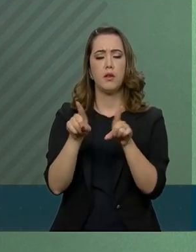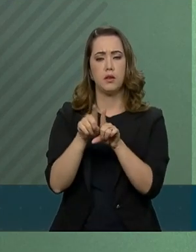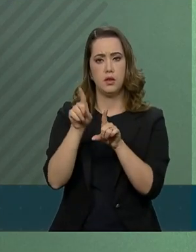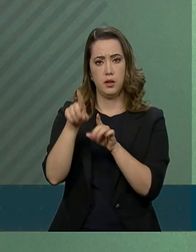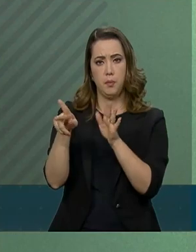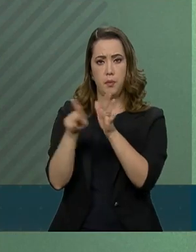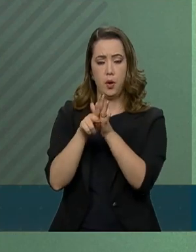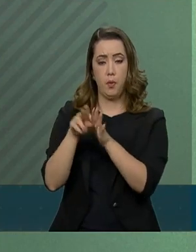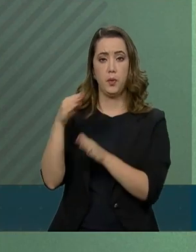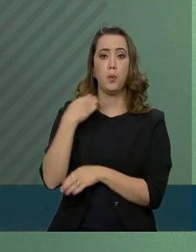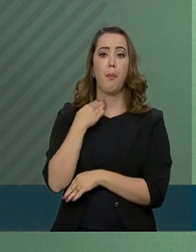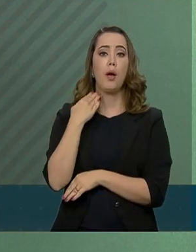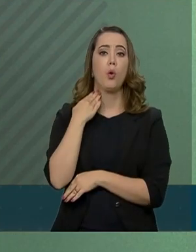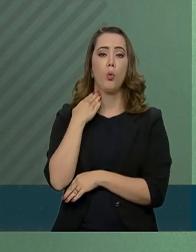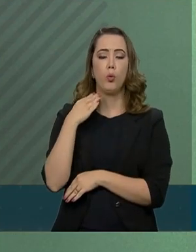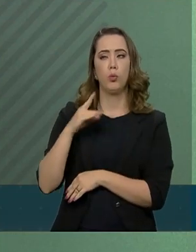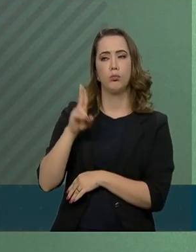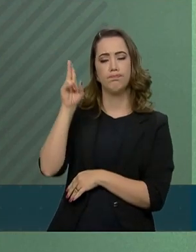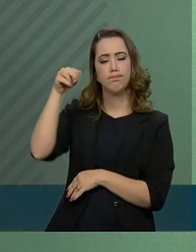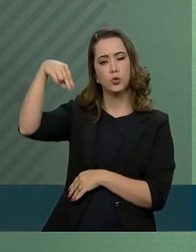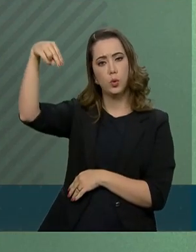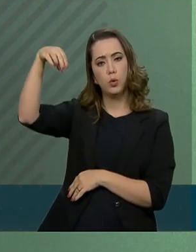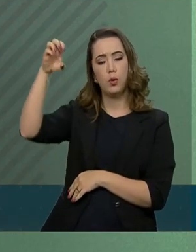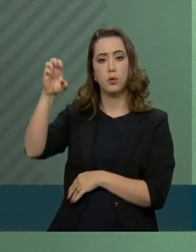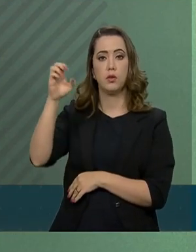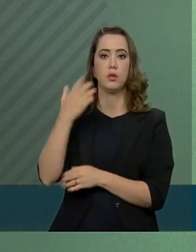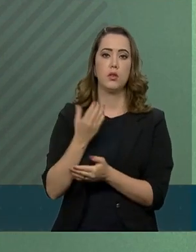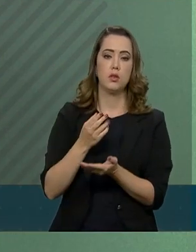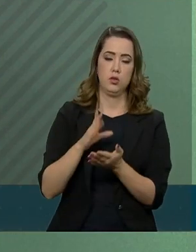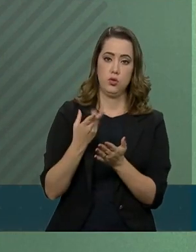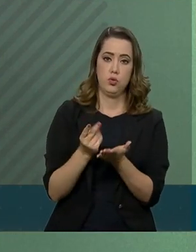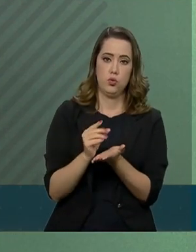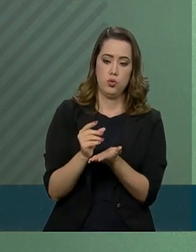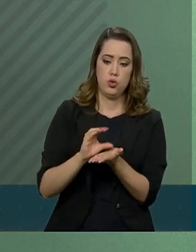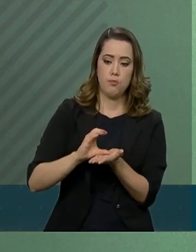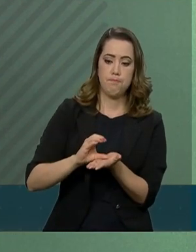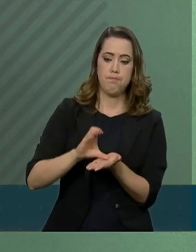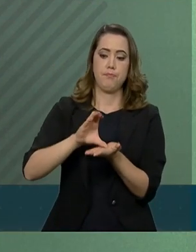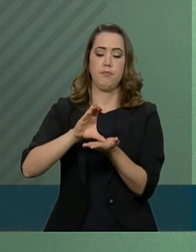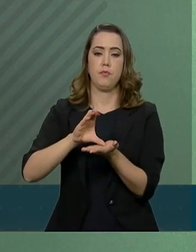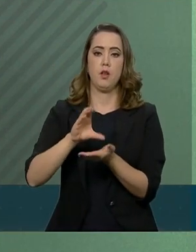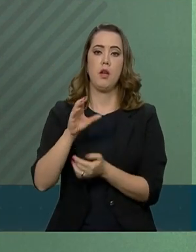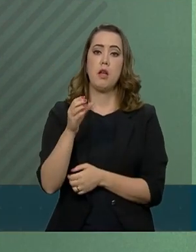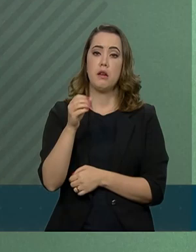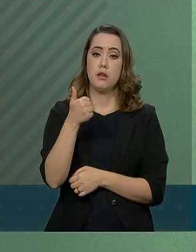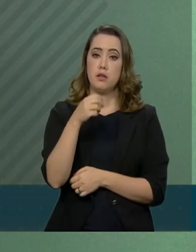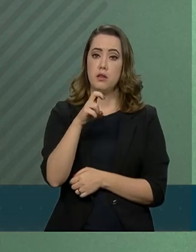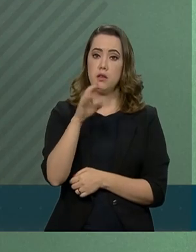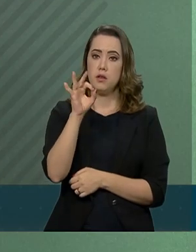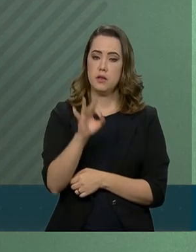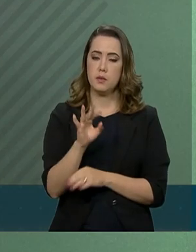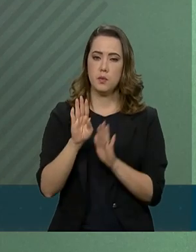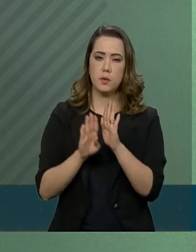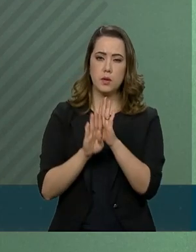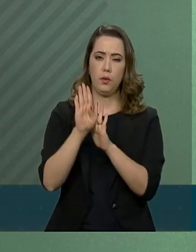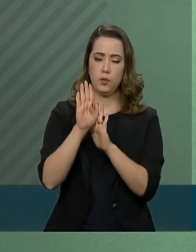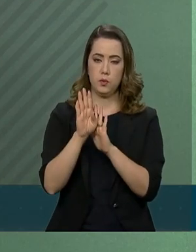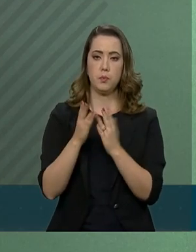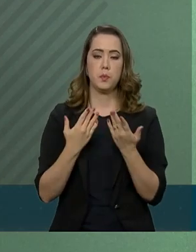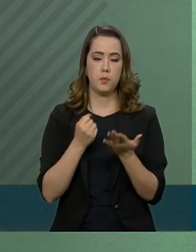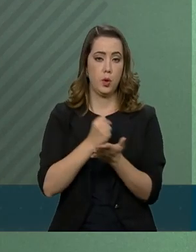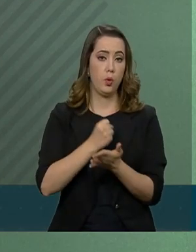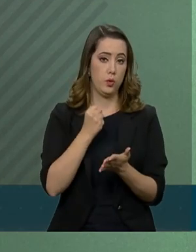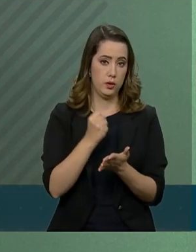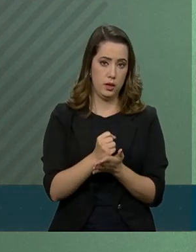disponibilizados superam em 15% a projeção semestral. O total contratado